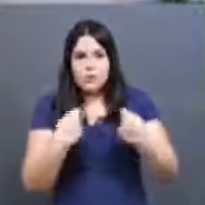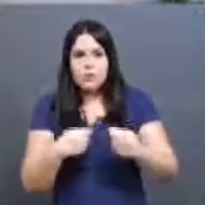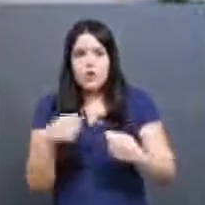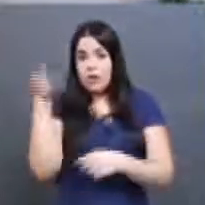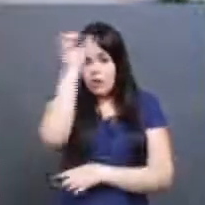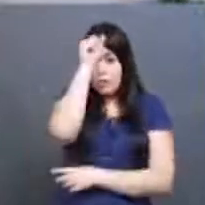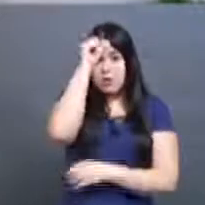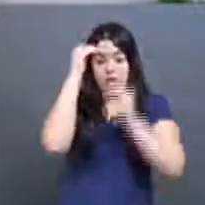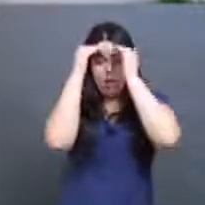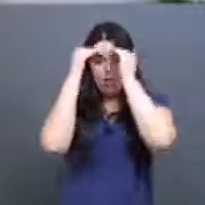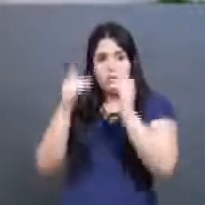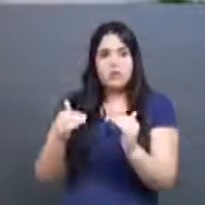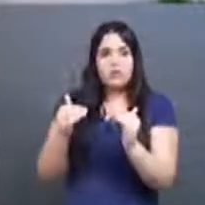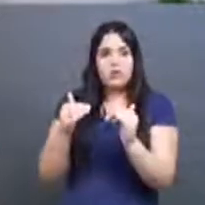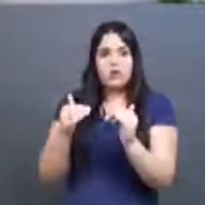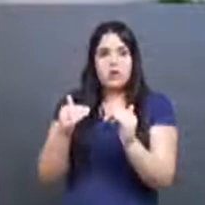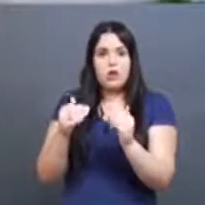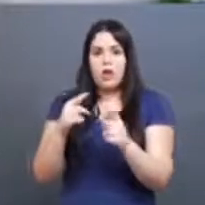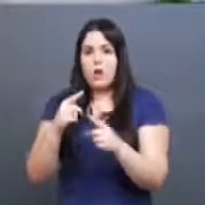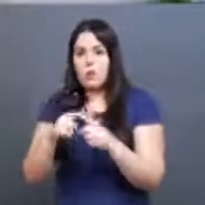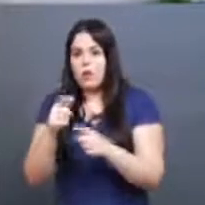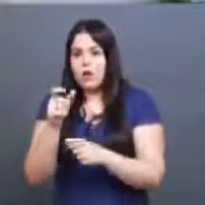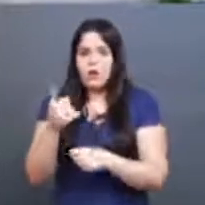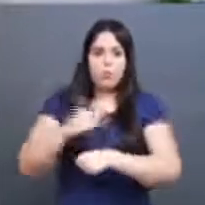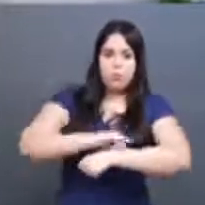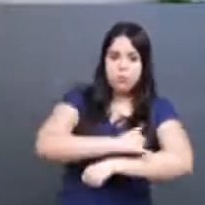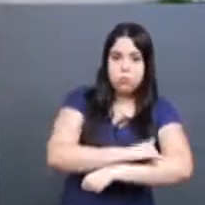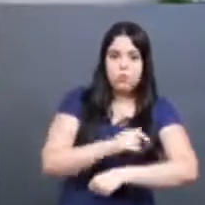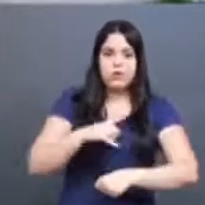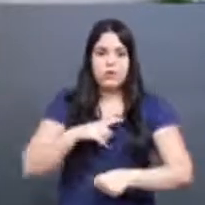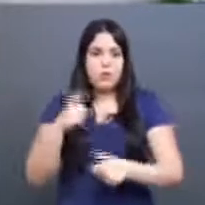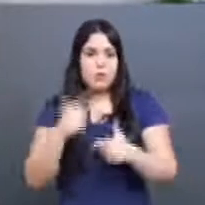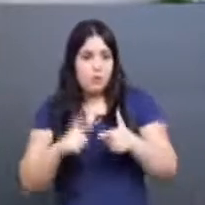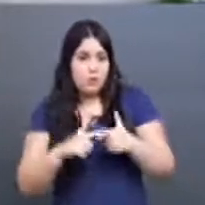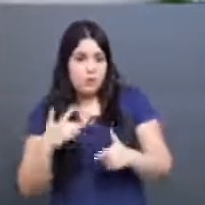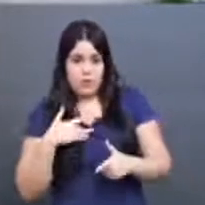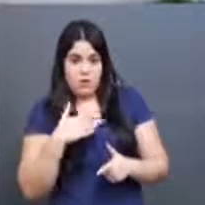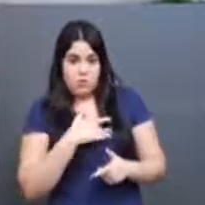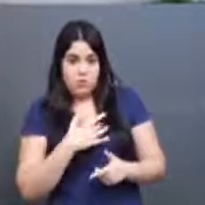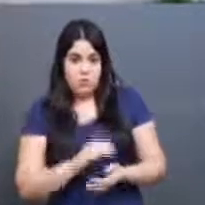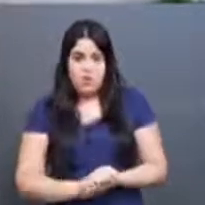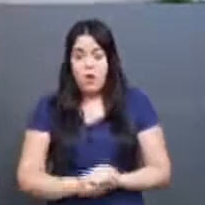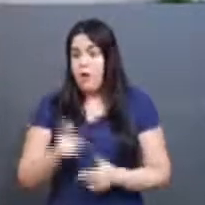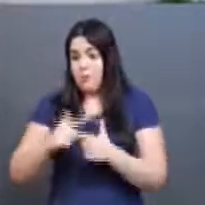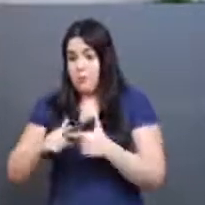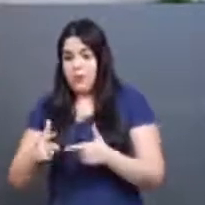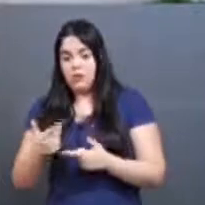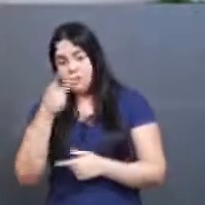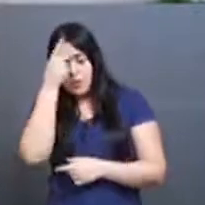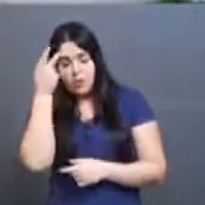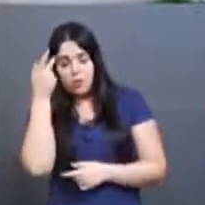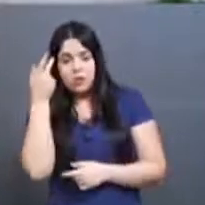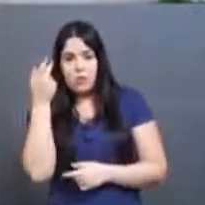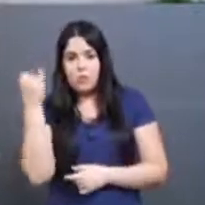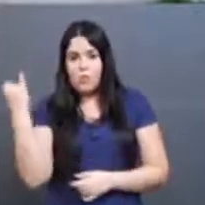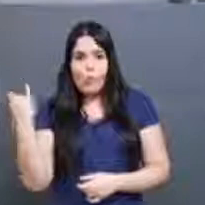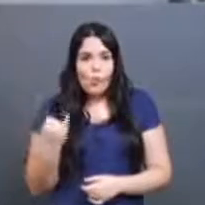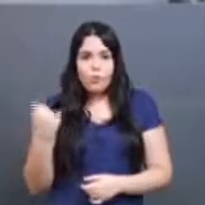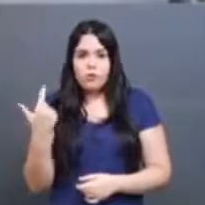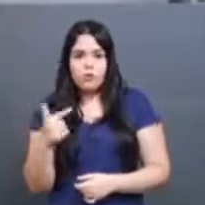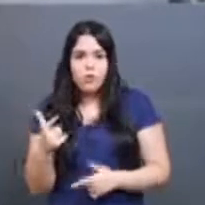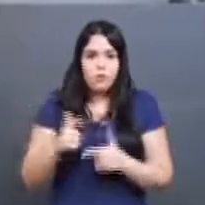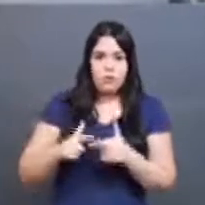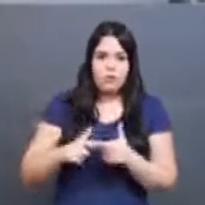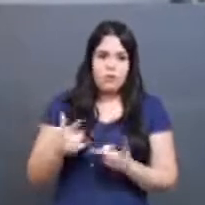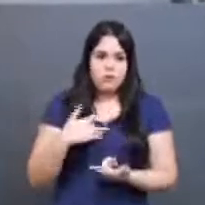respeito, né? Não é porque uma pessoa é gorda que ela tem um problema de saúde. A pessoa magra, ela tem uma relação de problema de saúde.